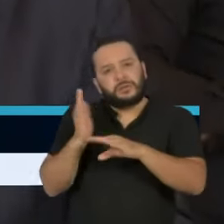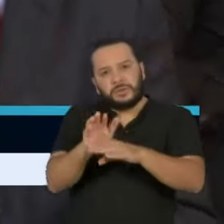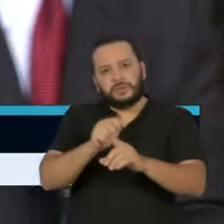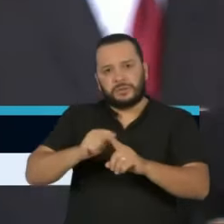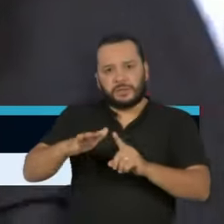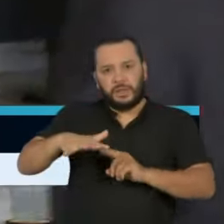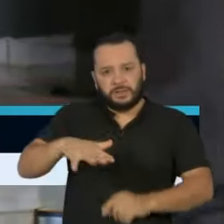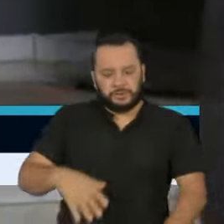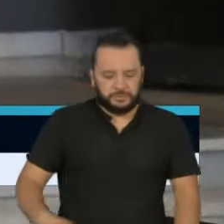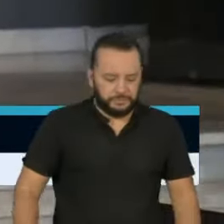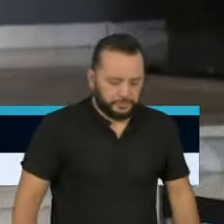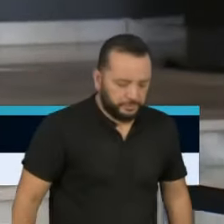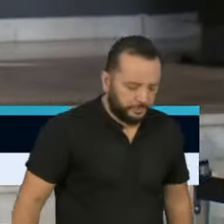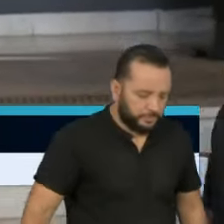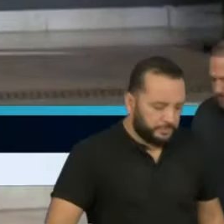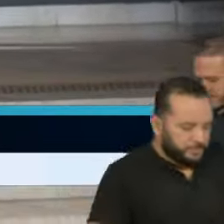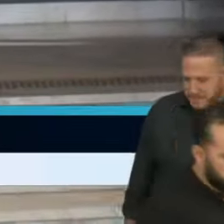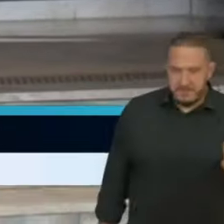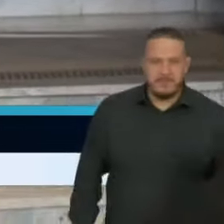Professor Luiz Carlos.